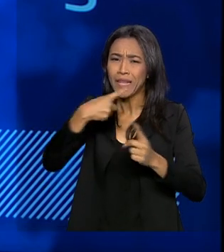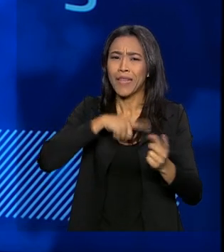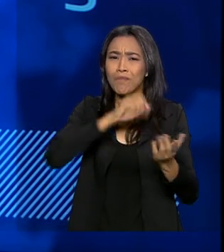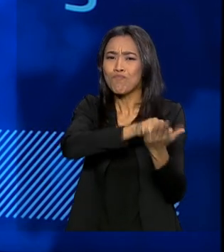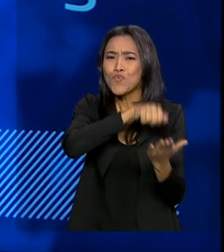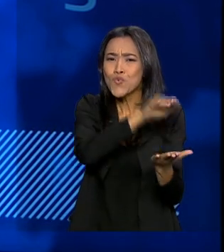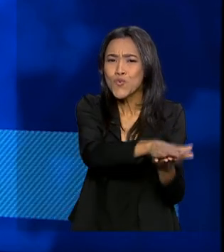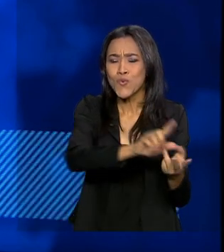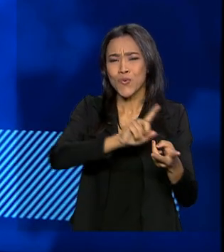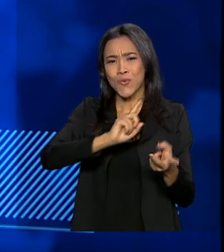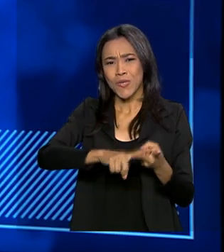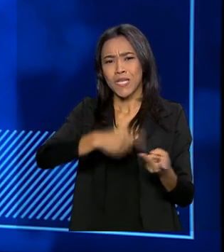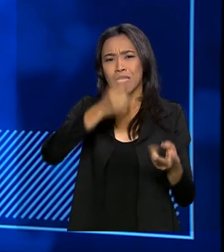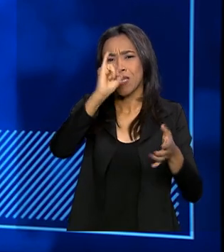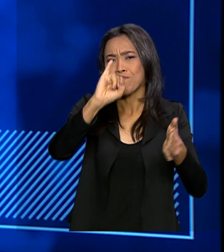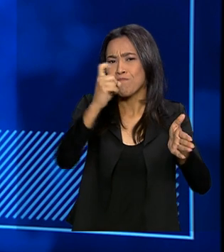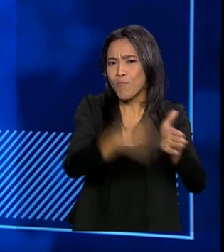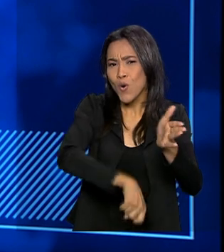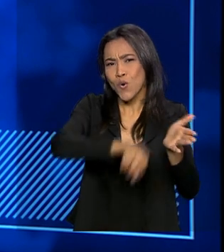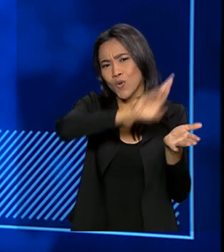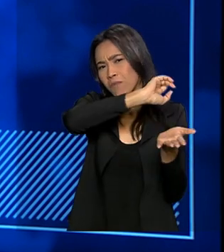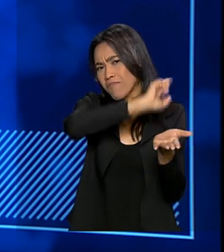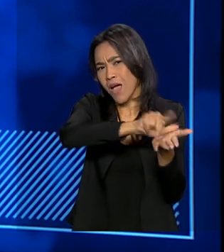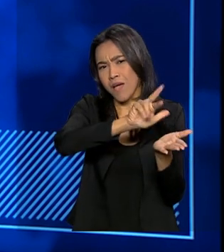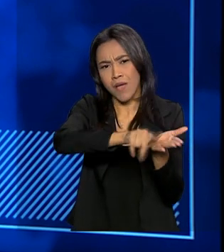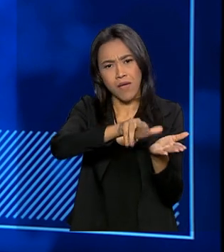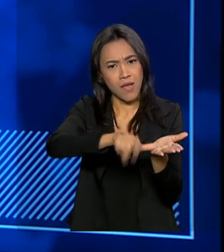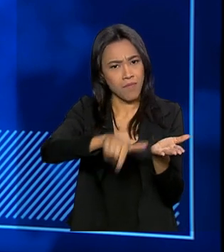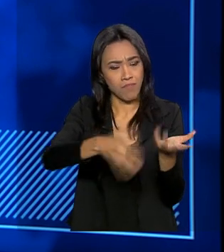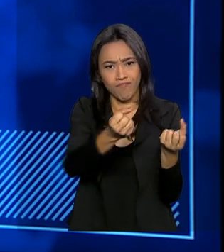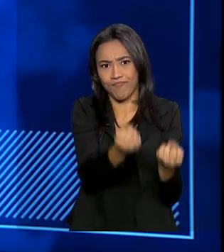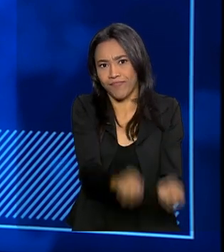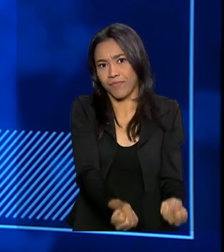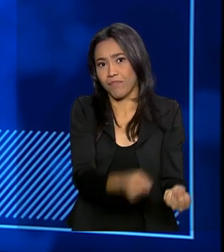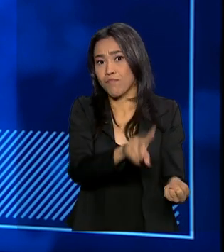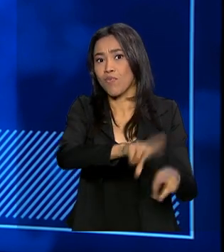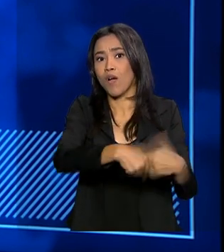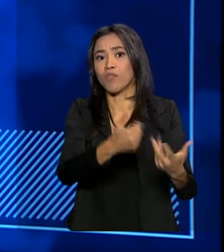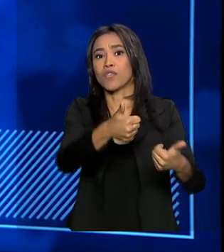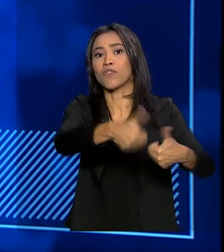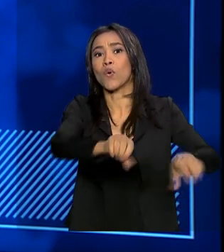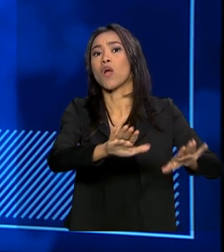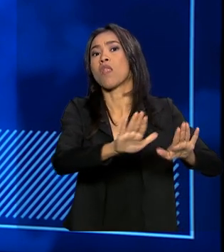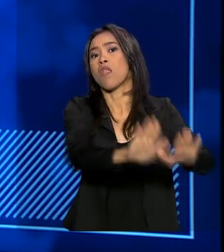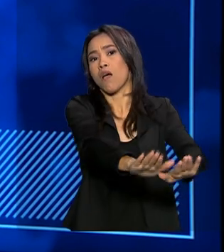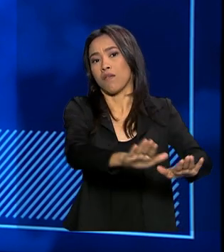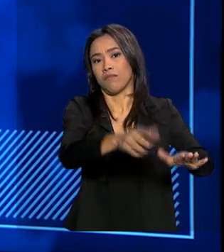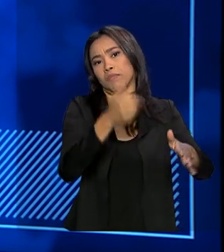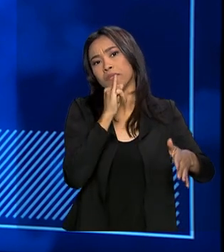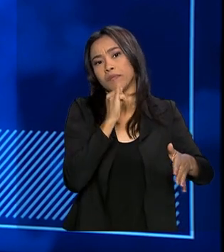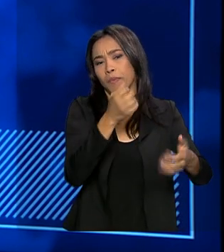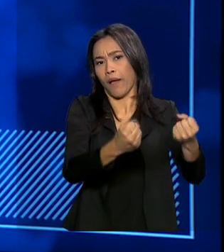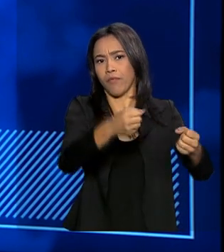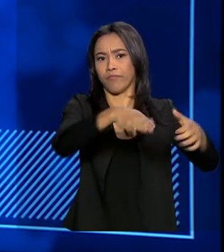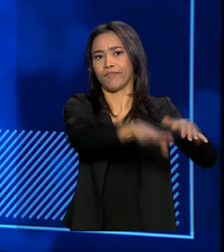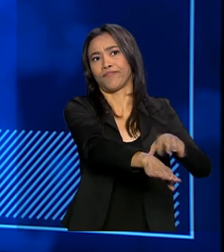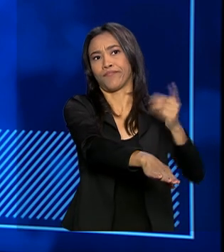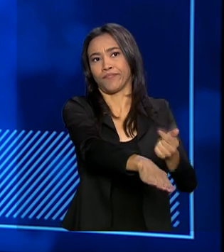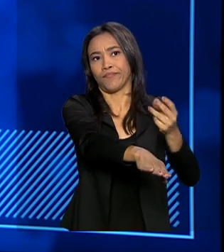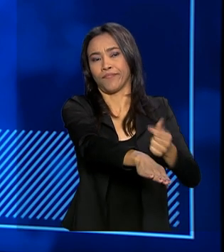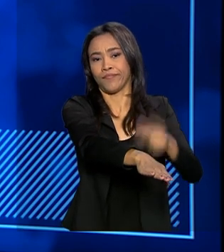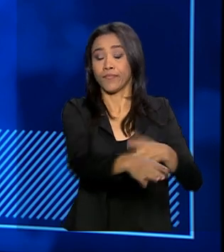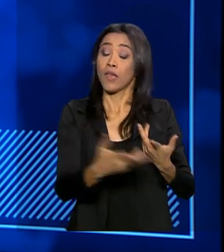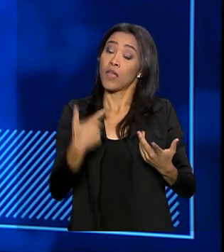tributos relacionados àquele veículo, pelo período das vezes que ficou no pátio. Nós estamos trazendo na medida provisória, uma provisão